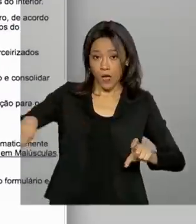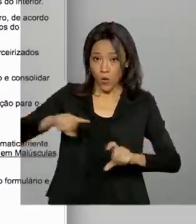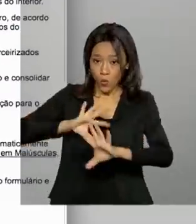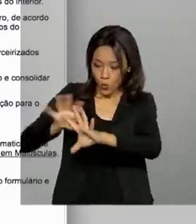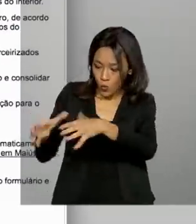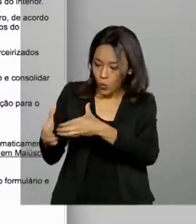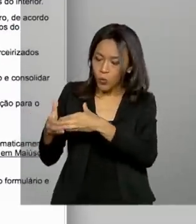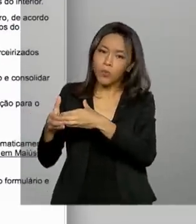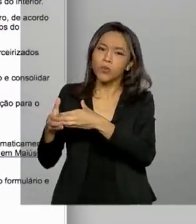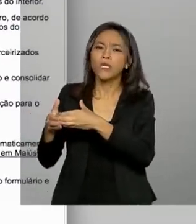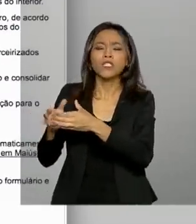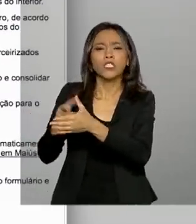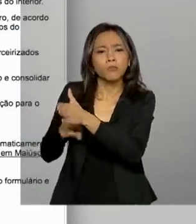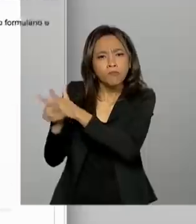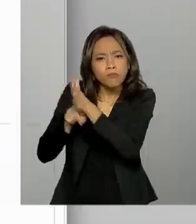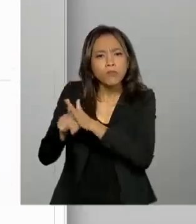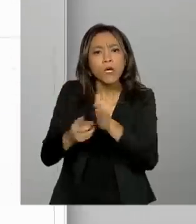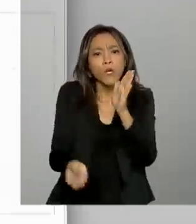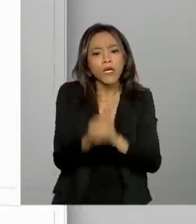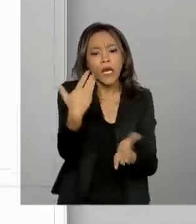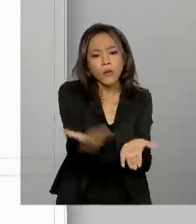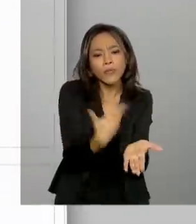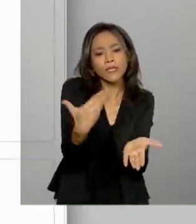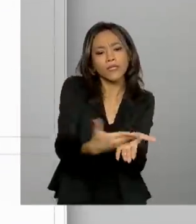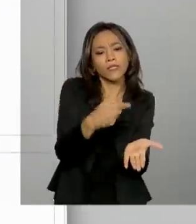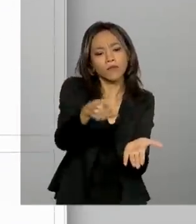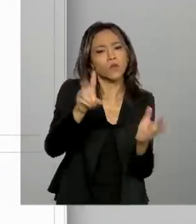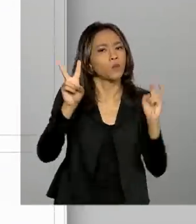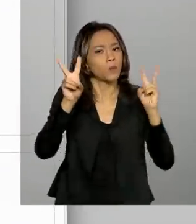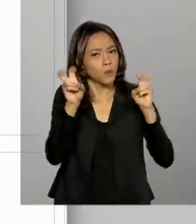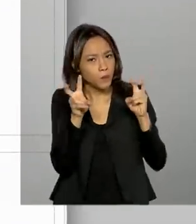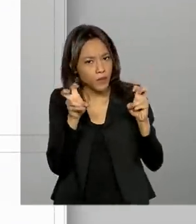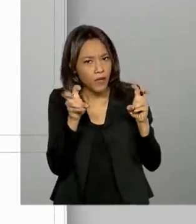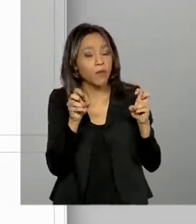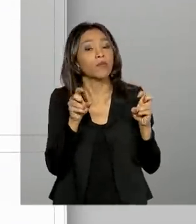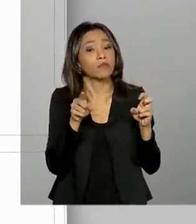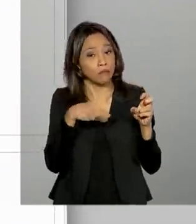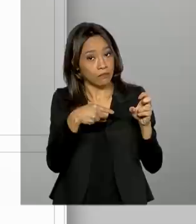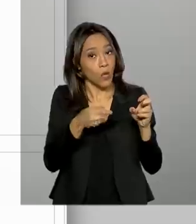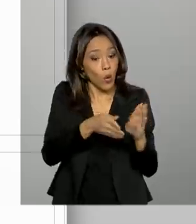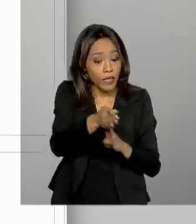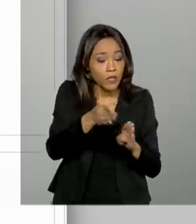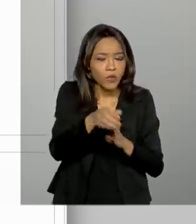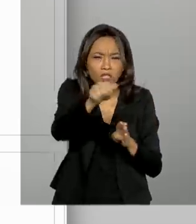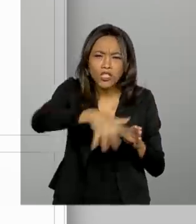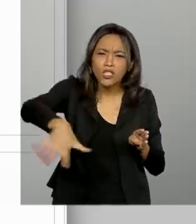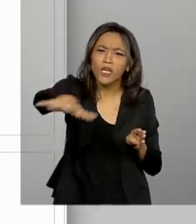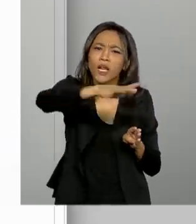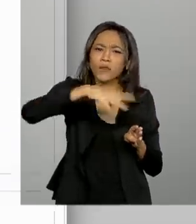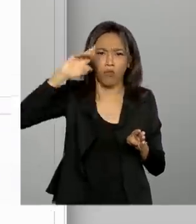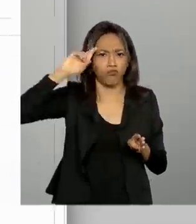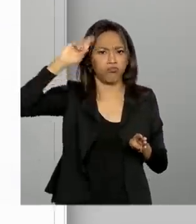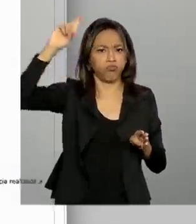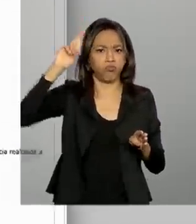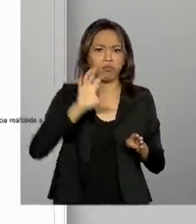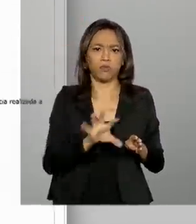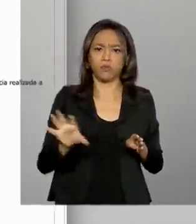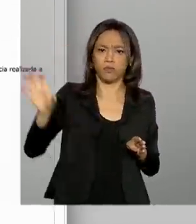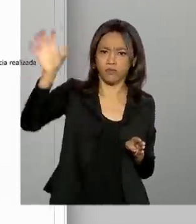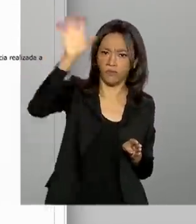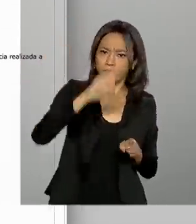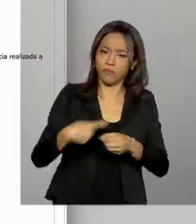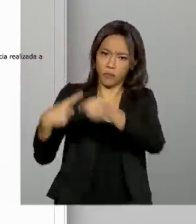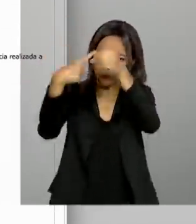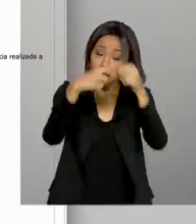produziram cartilhas online sobre o assunto, com recomendações gerais para gestores e para o cuidado